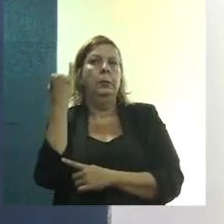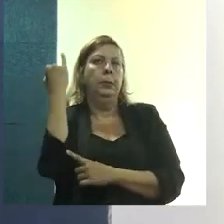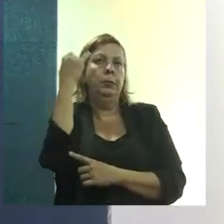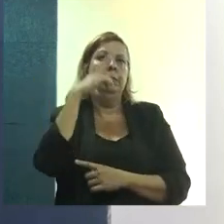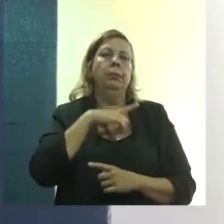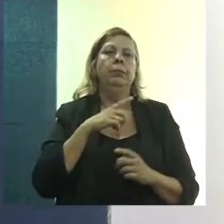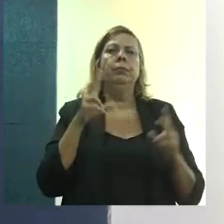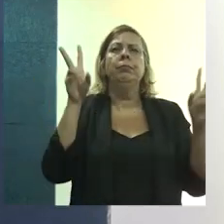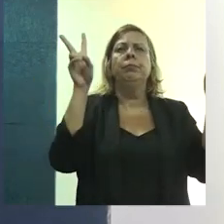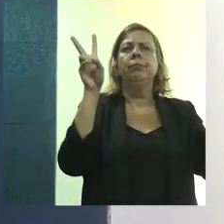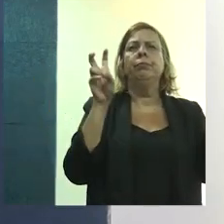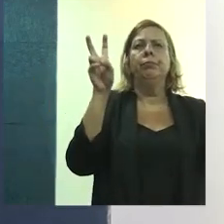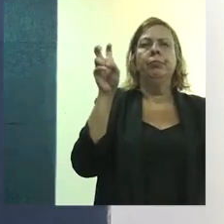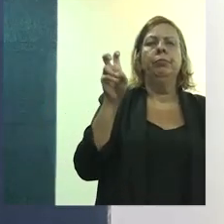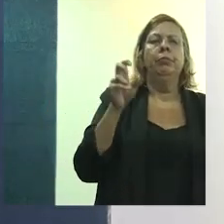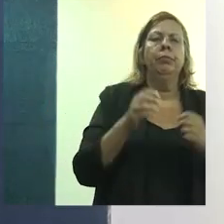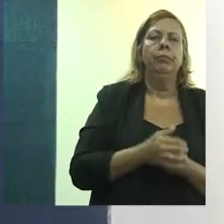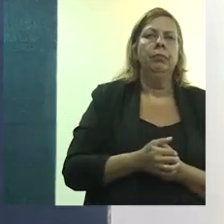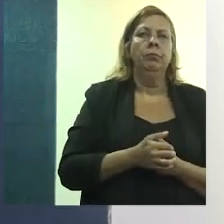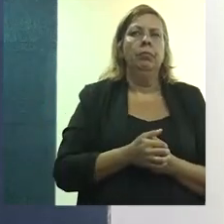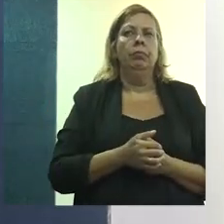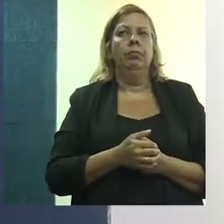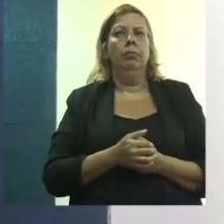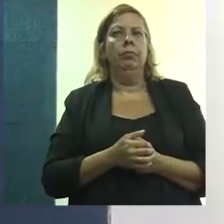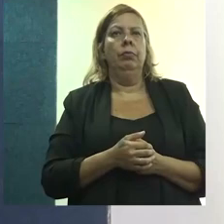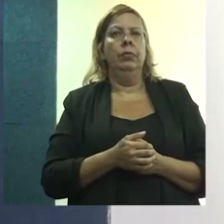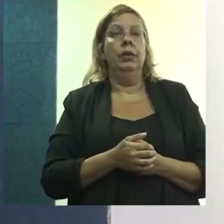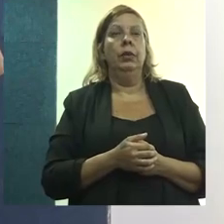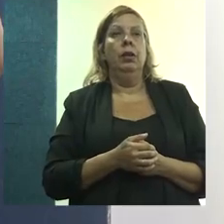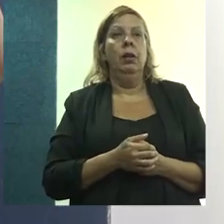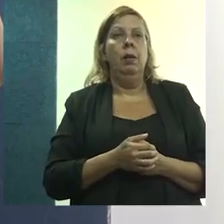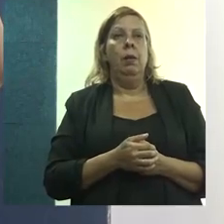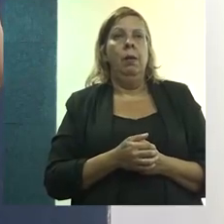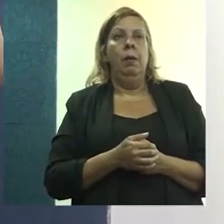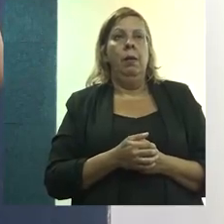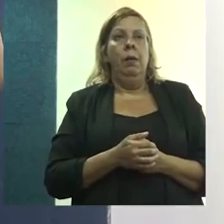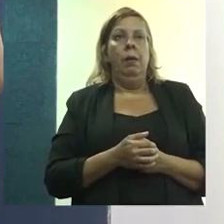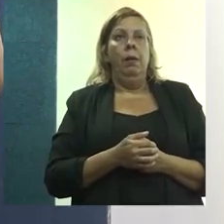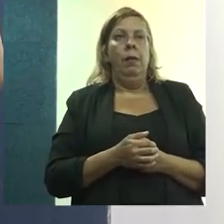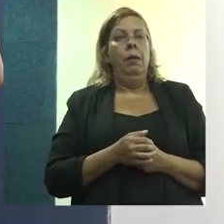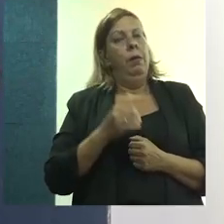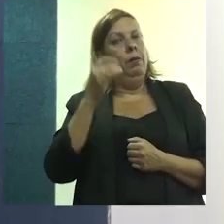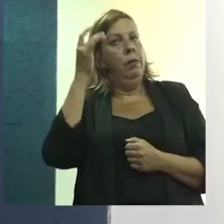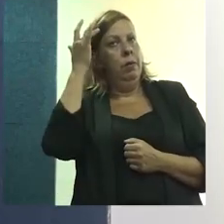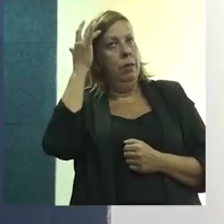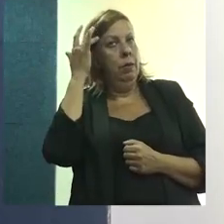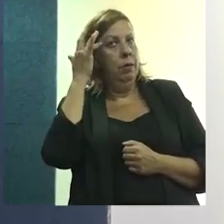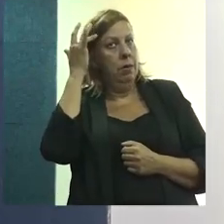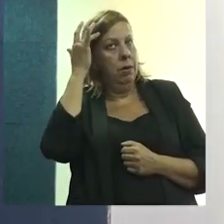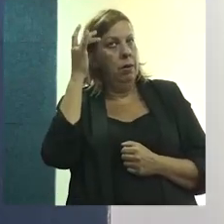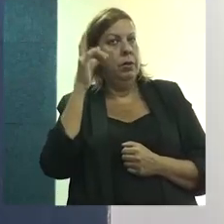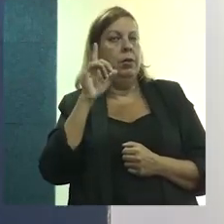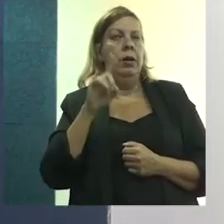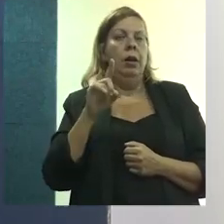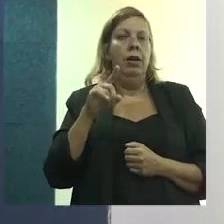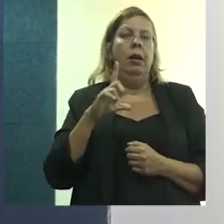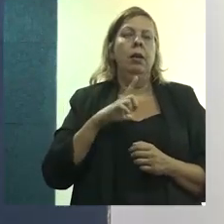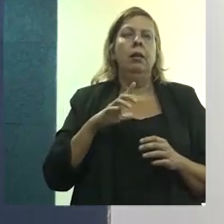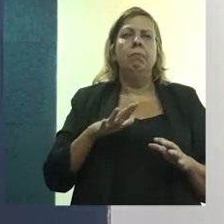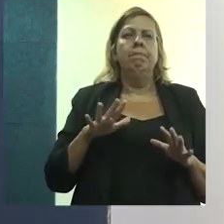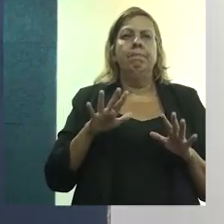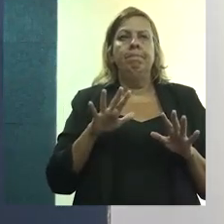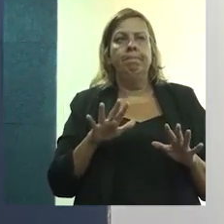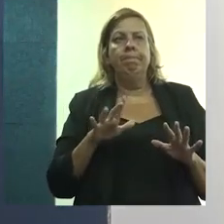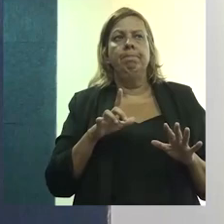importantes que falam a respeito de um tema que eu acho que é assim,